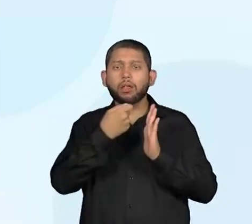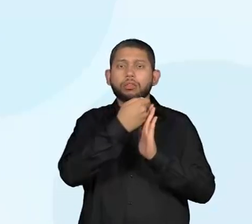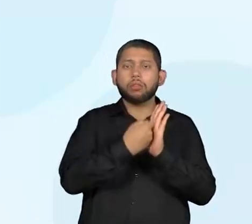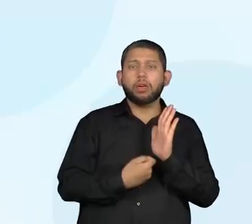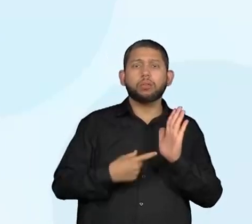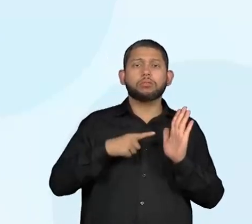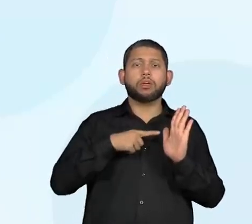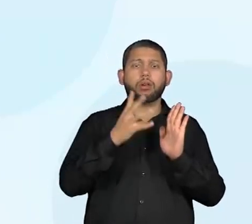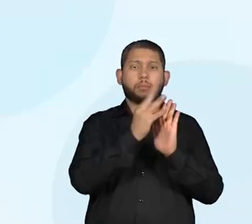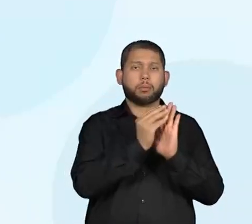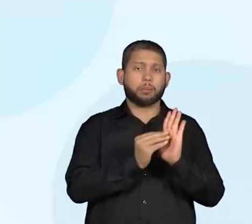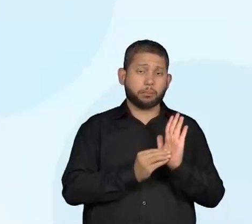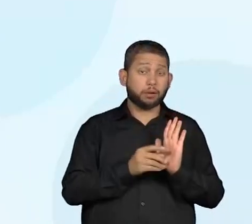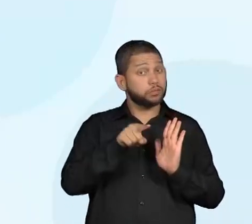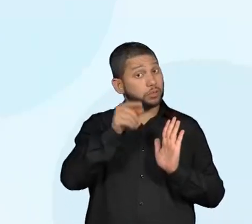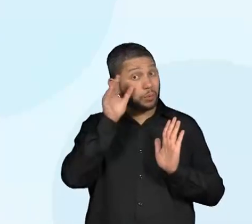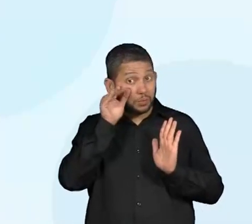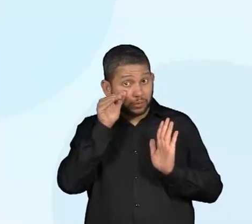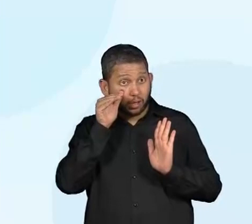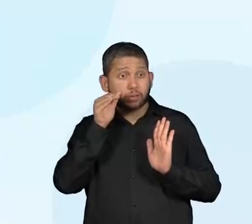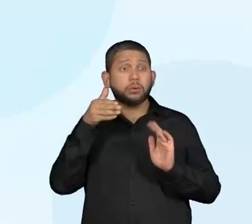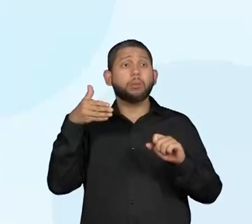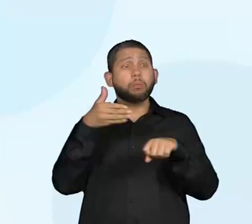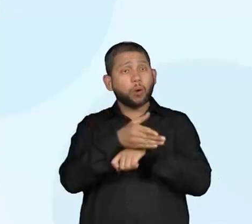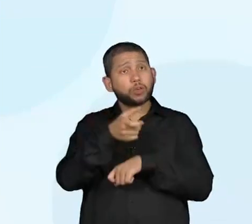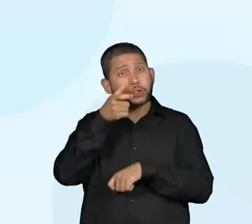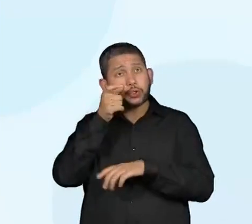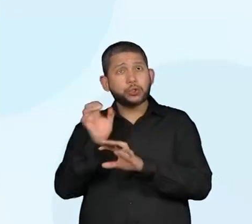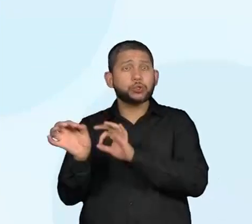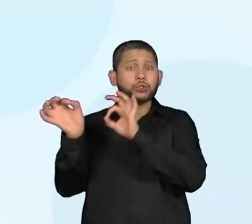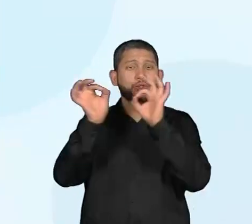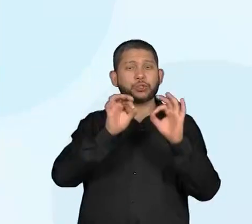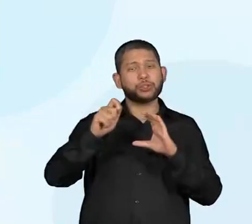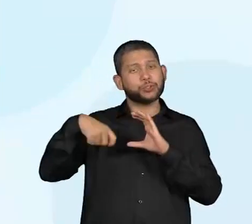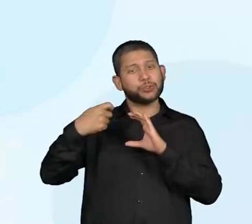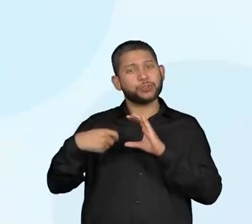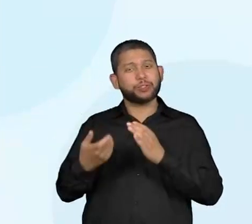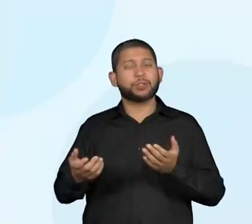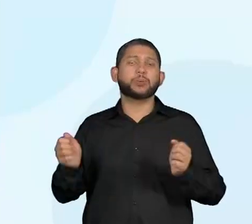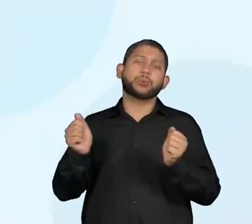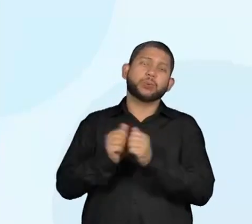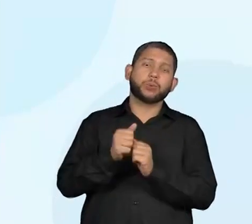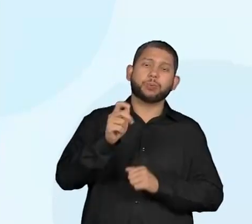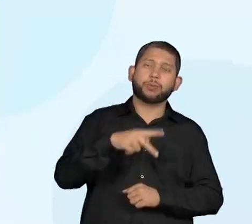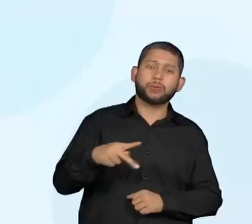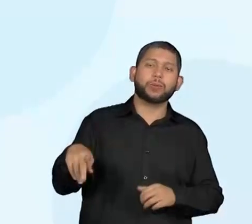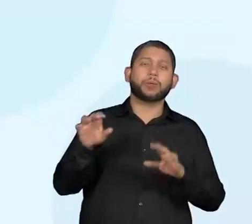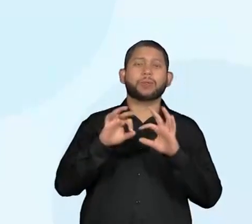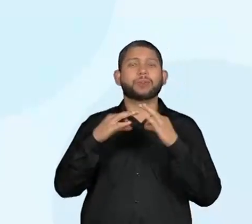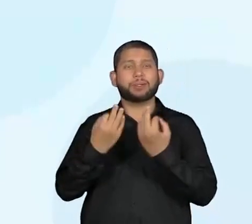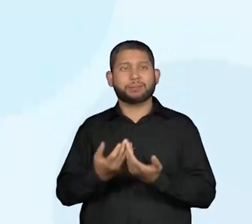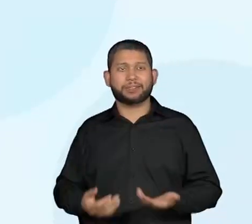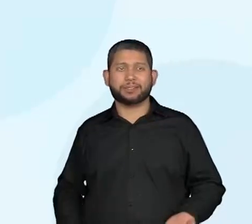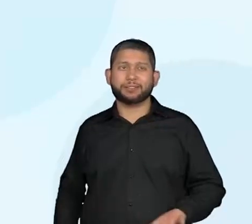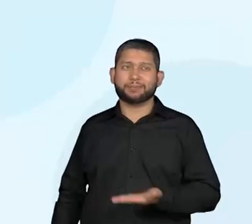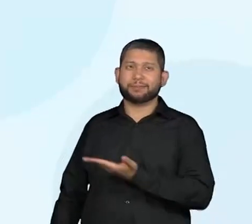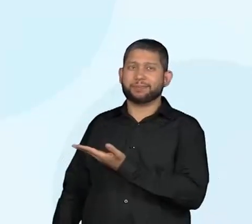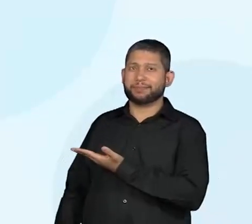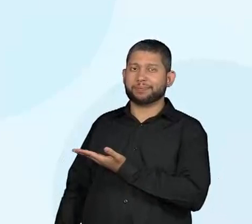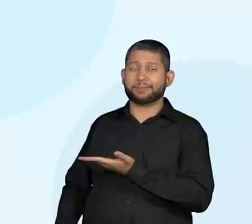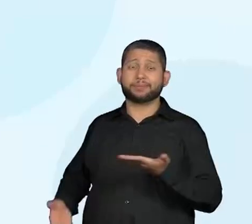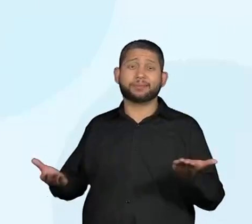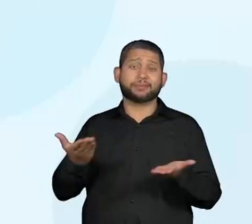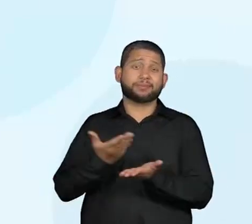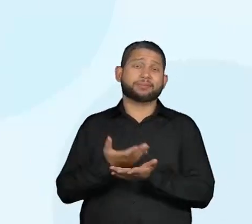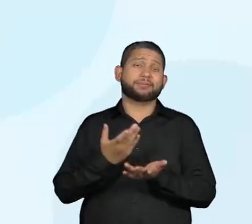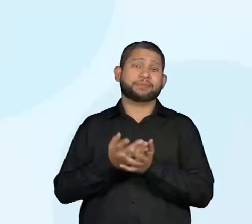teatral. Então, se você quiser saber um pouquinho mais, assiste aí na sua casa aí com seus professores, tá bom, pessoal? Estamos chegando